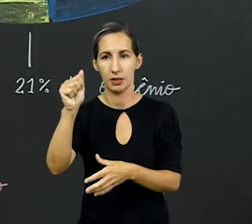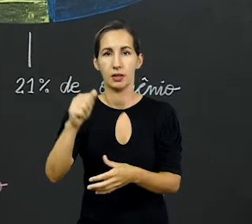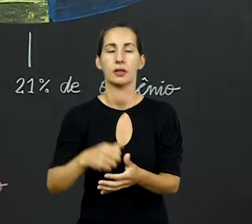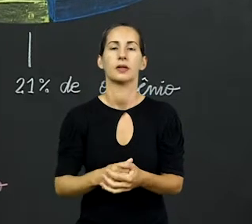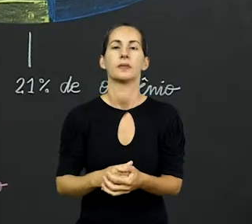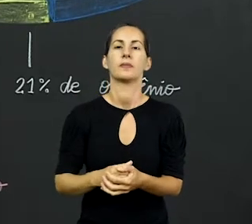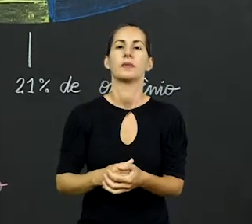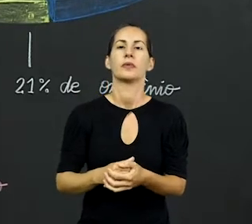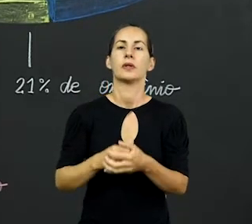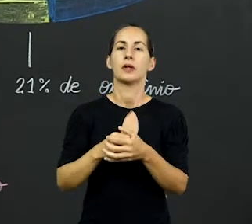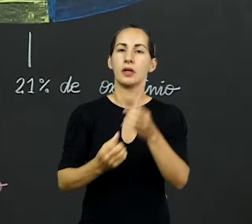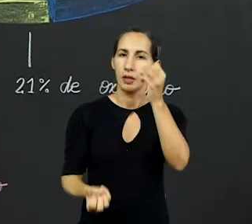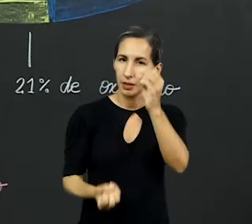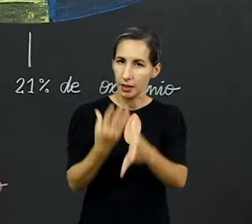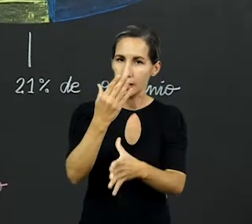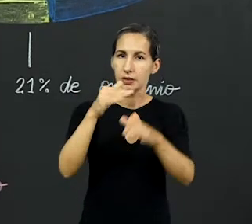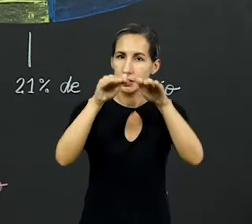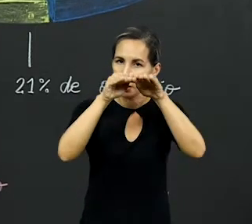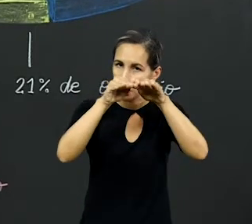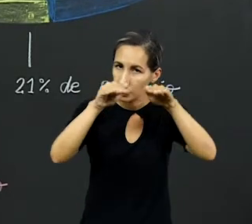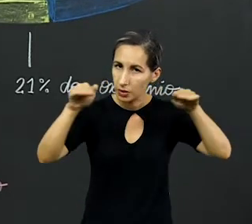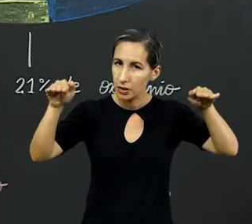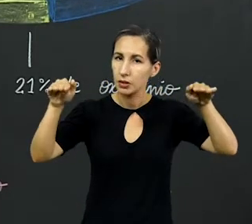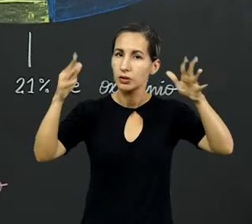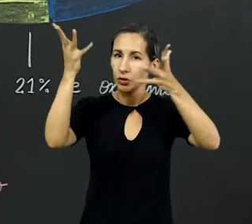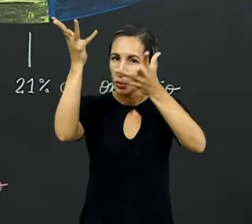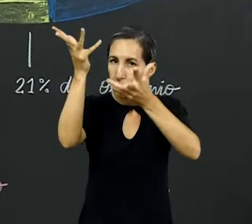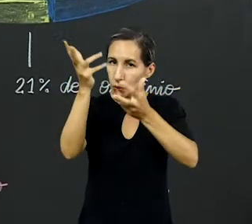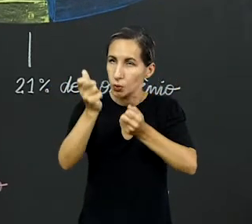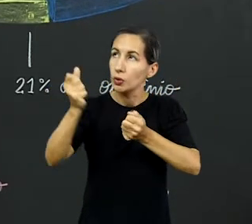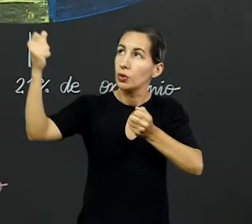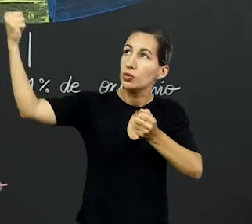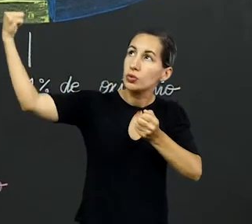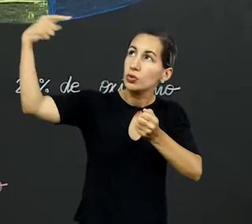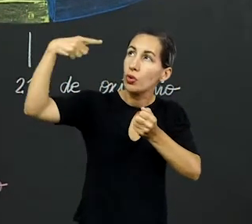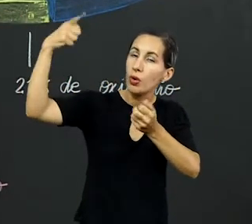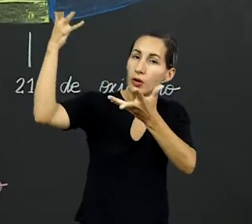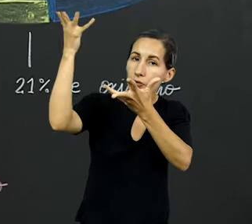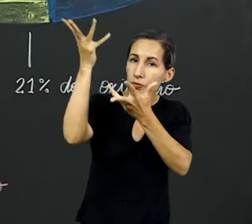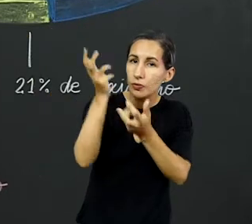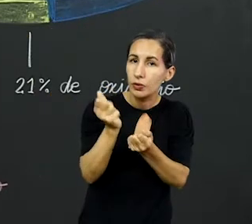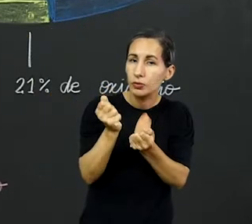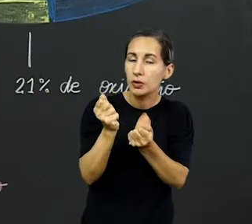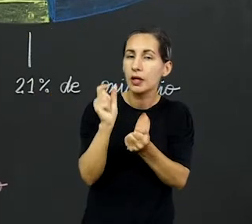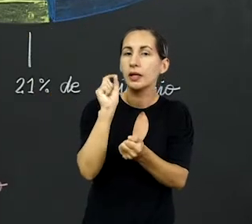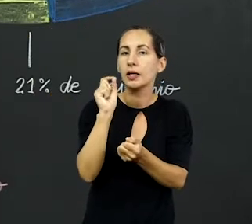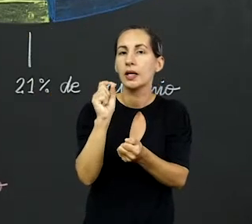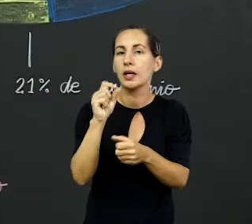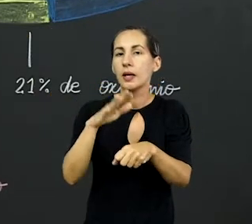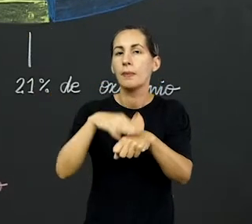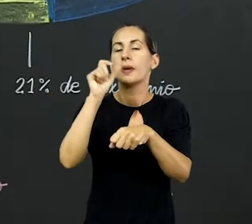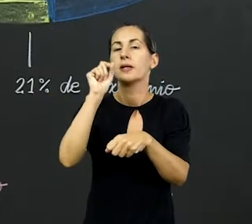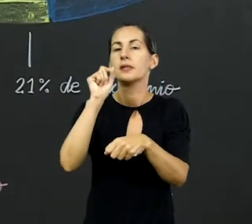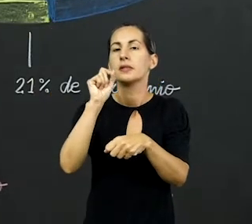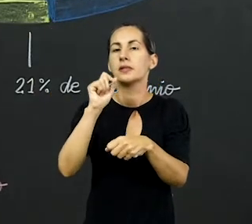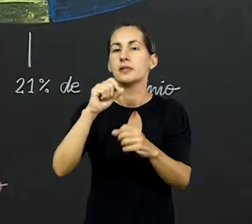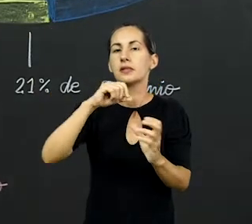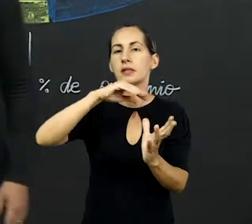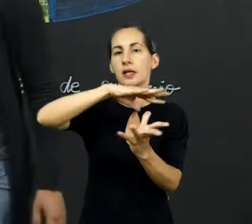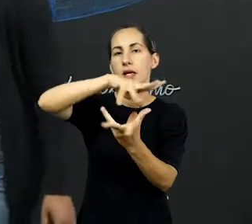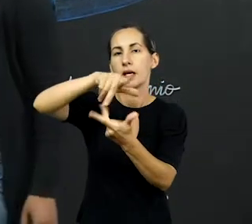bacana. Ele forma a camada de ozônio que filtra os raios solares. Tá? Quem mais está aí na nossa atmosfera?